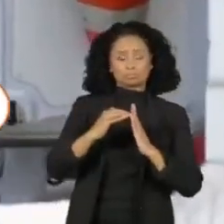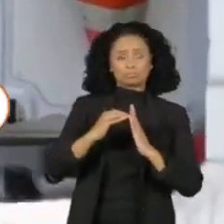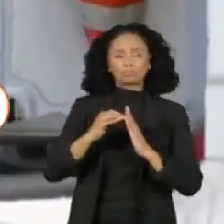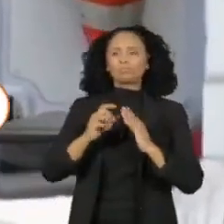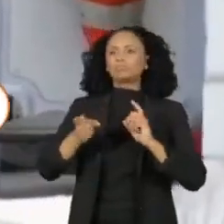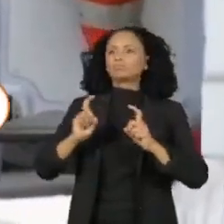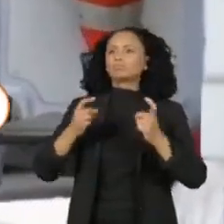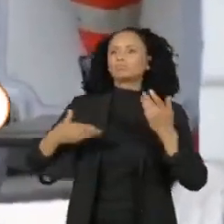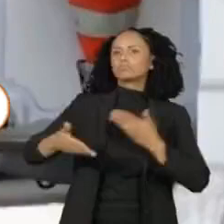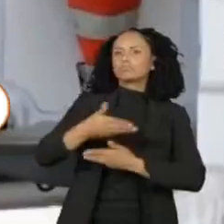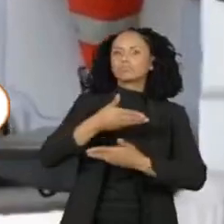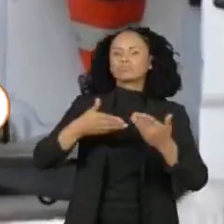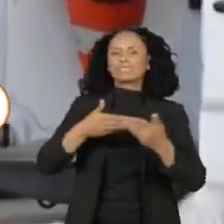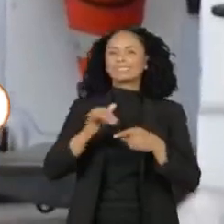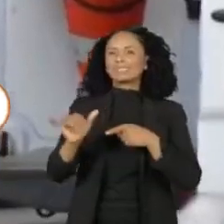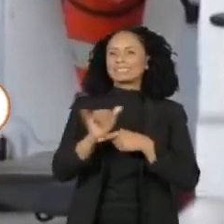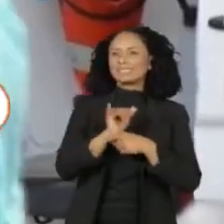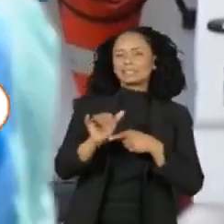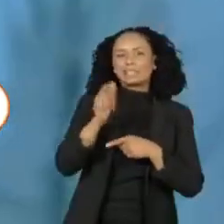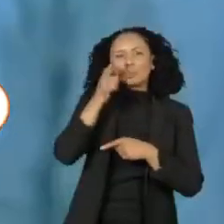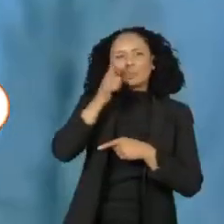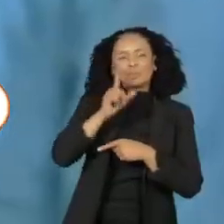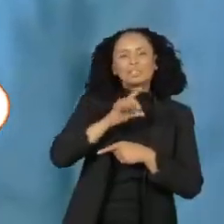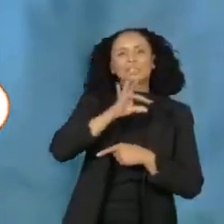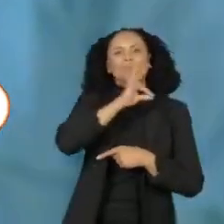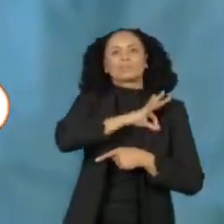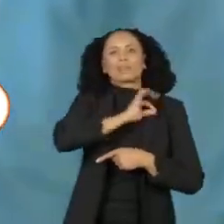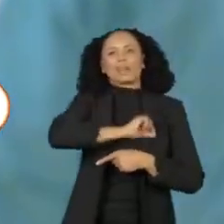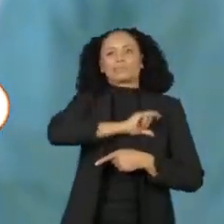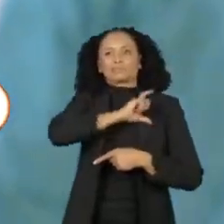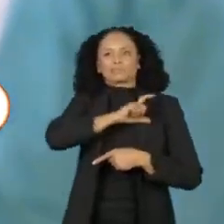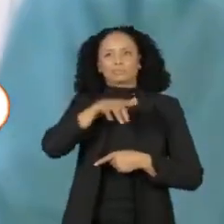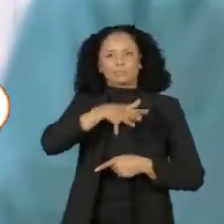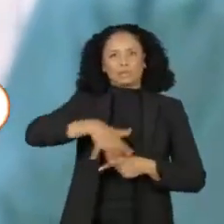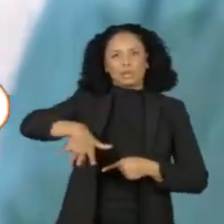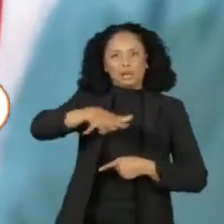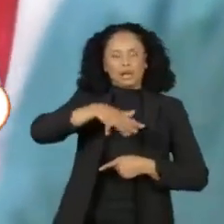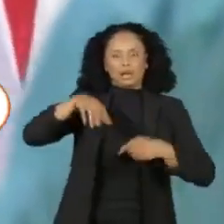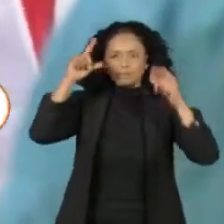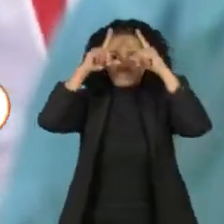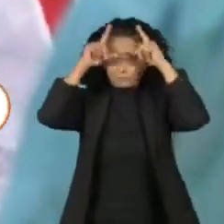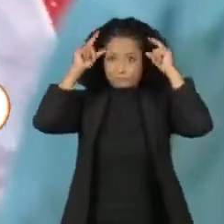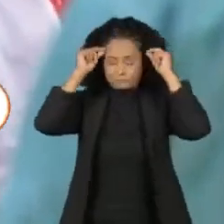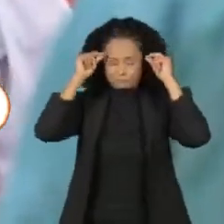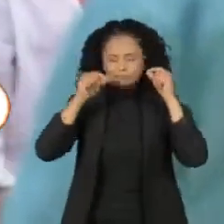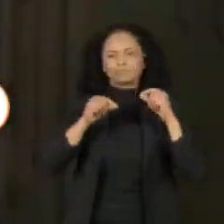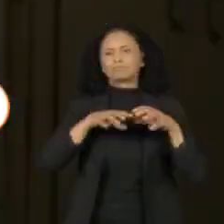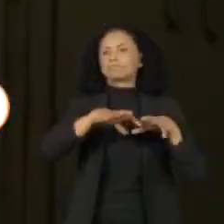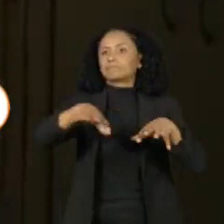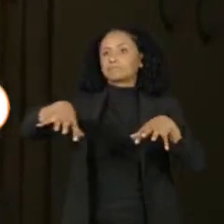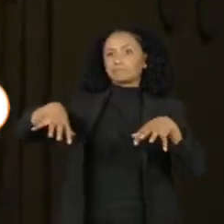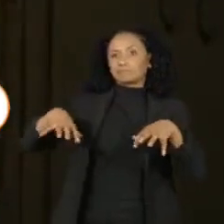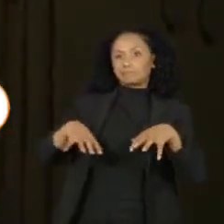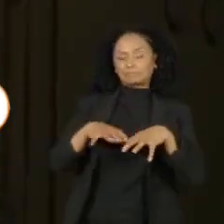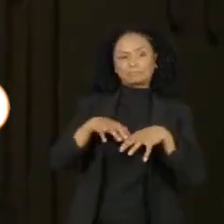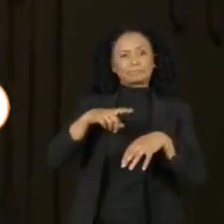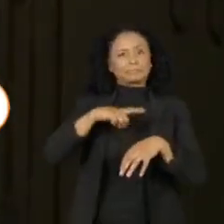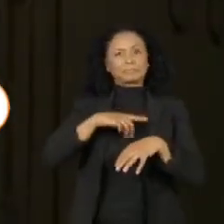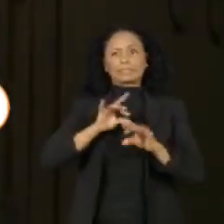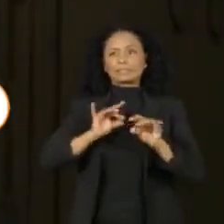esse tema e achar aí uma forma de garantir esse pagamento aos enfermeiros, técnicos de enfermagem,